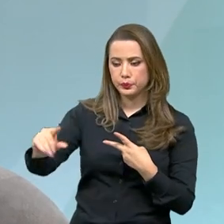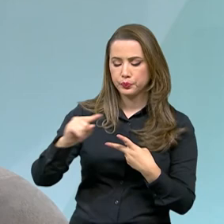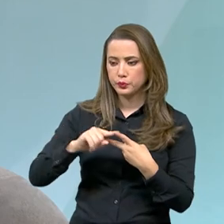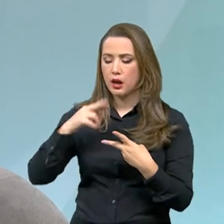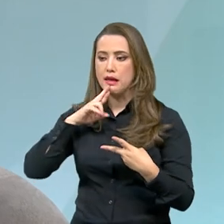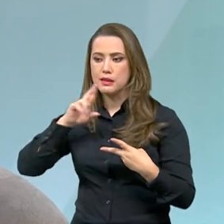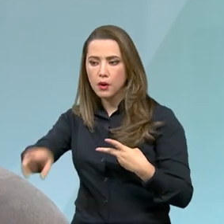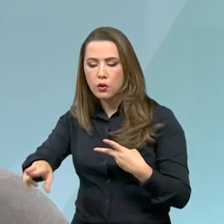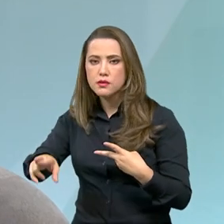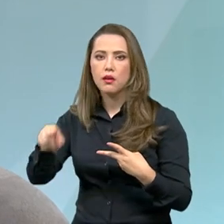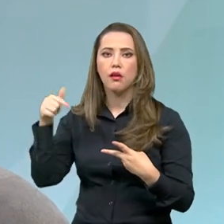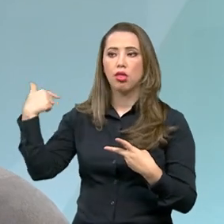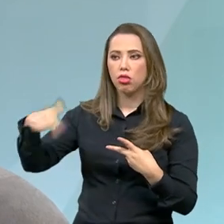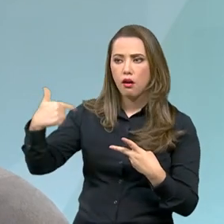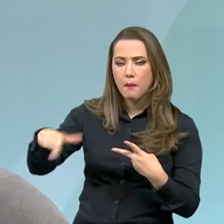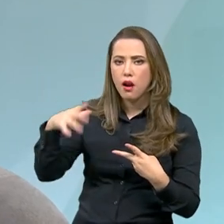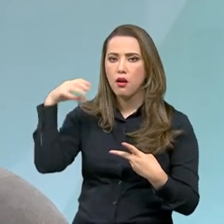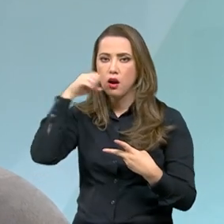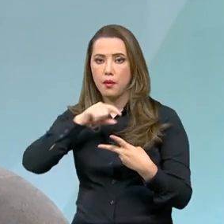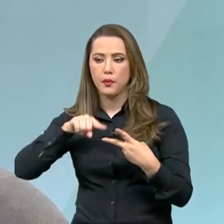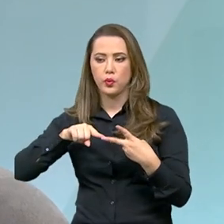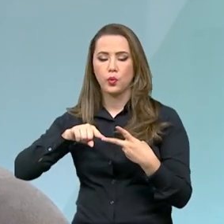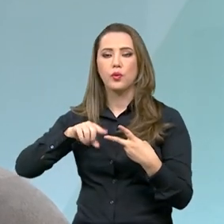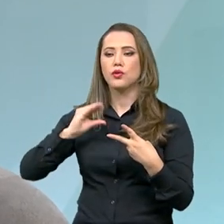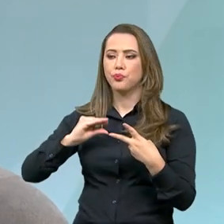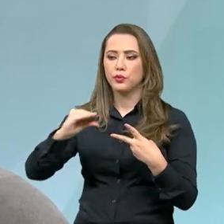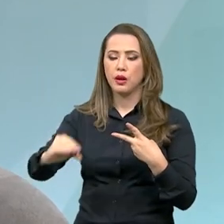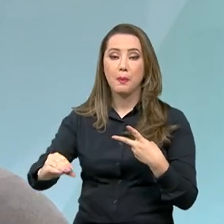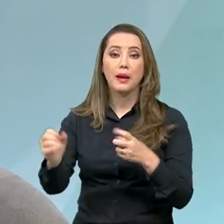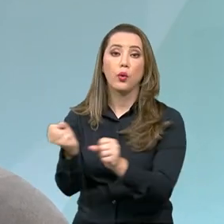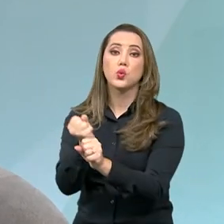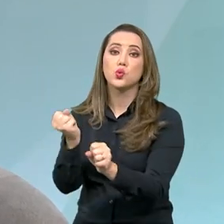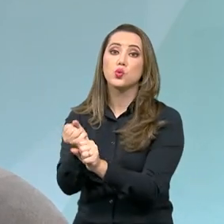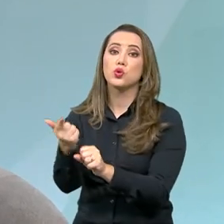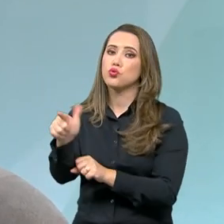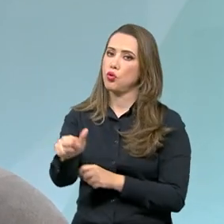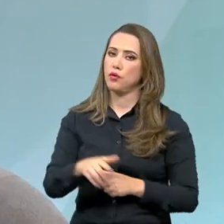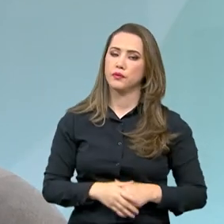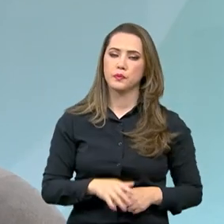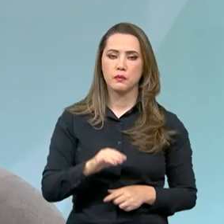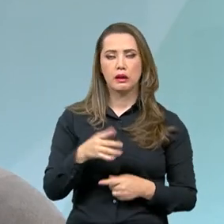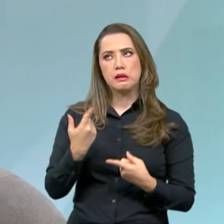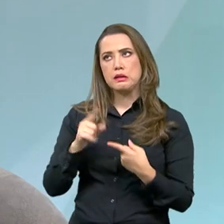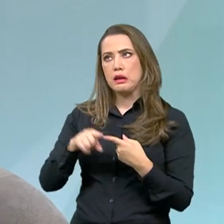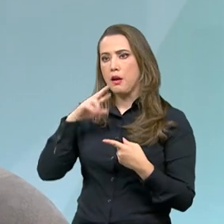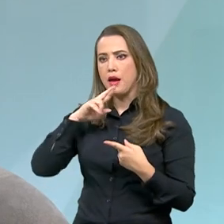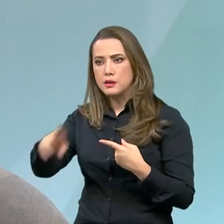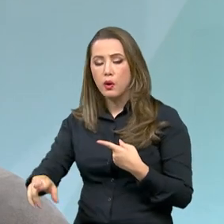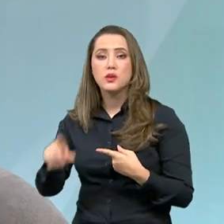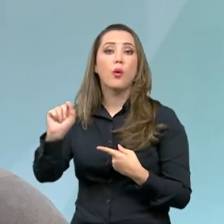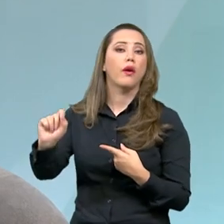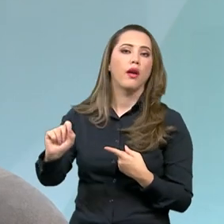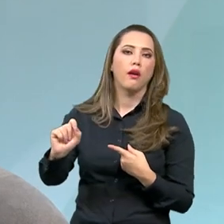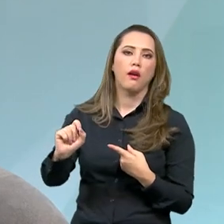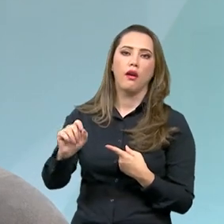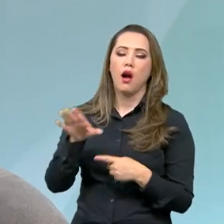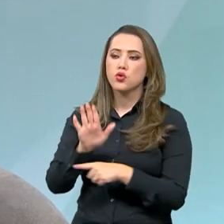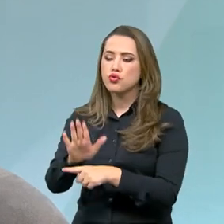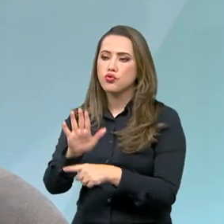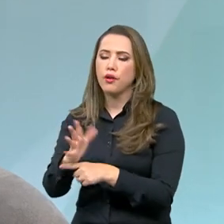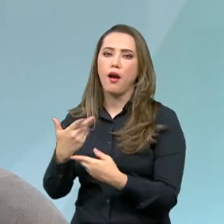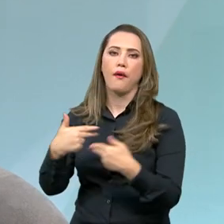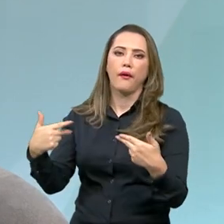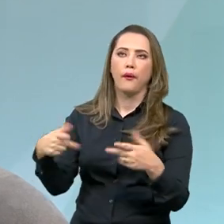a resposta, para ações de resposta e para reconstrução. O que é resposta? Resposta são ações de socorro e assistência humanitária, que são kits de